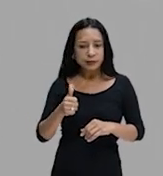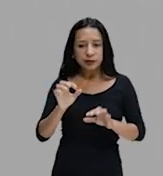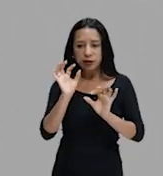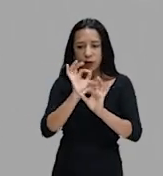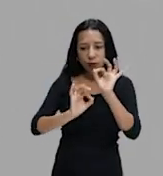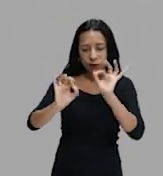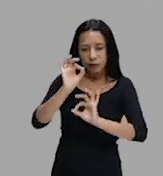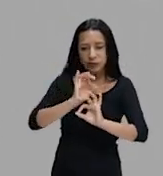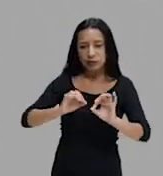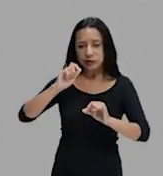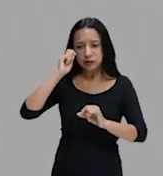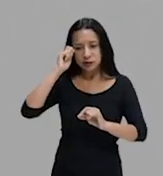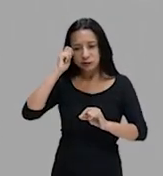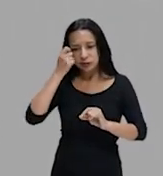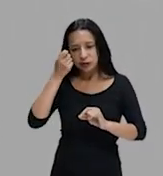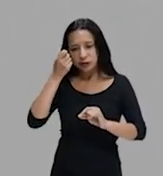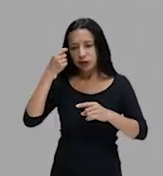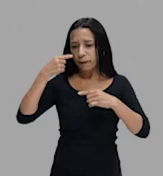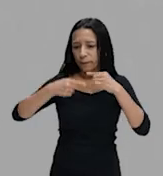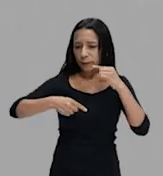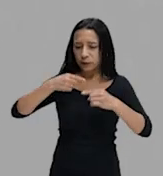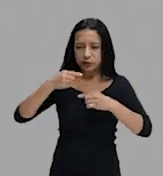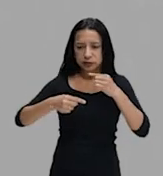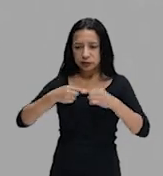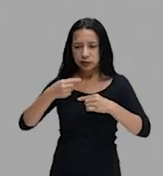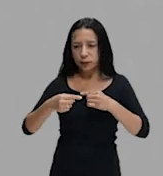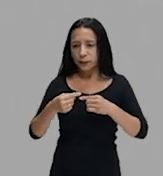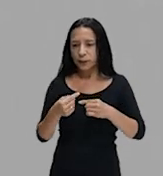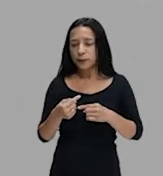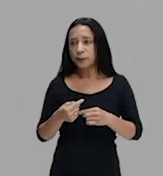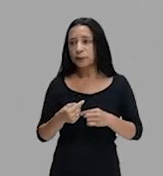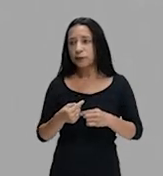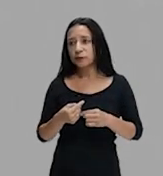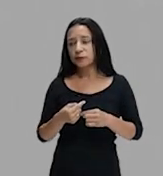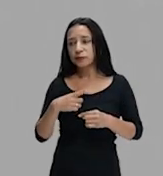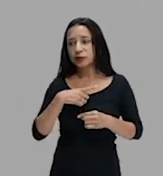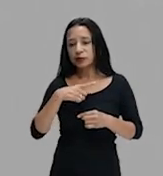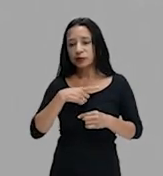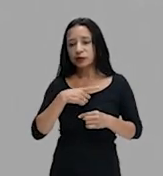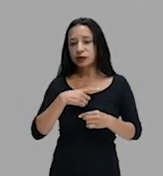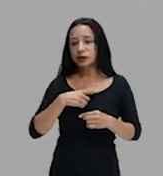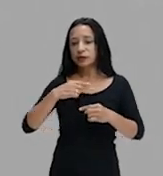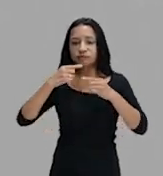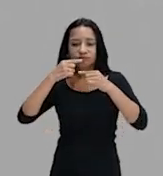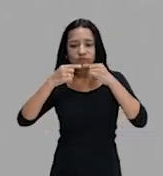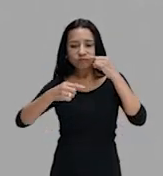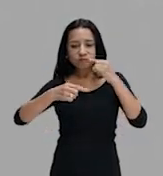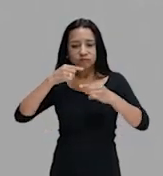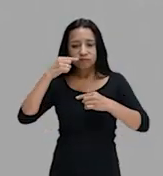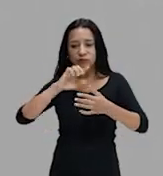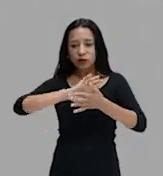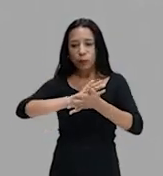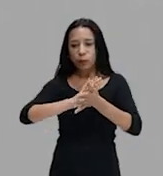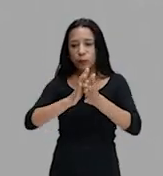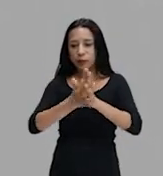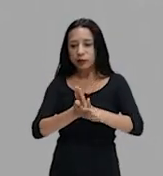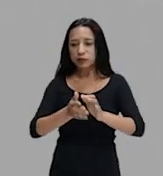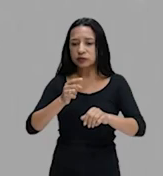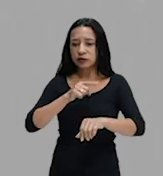a chamada FNB, a Frente Negra Brasileira, que vai denunciar o racismo no Brasil,